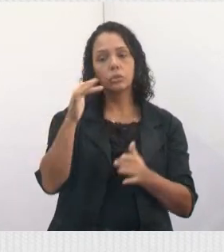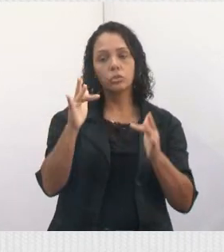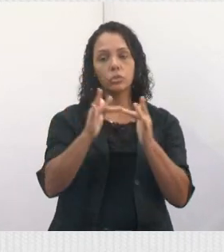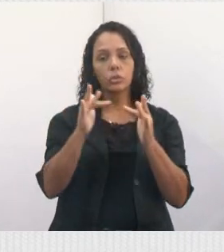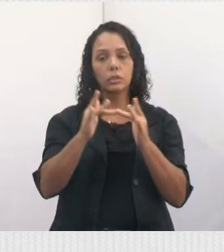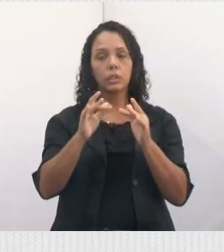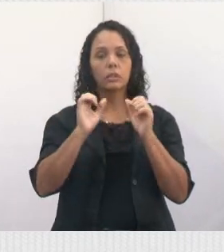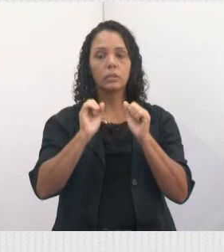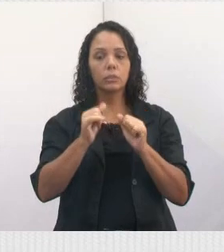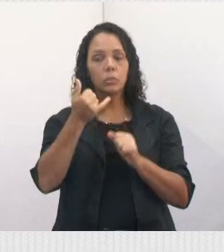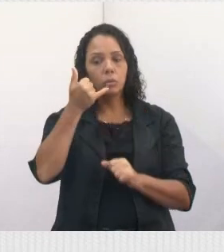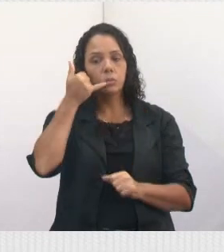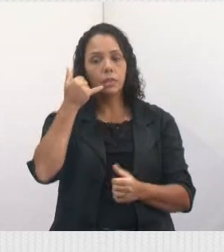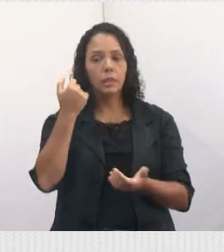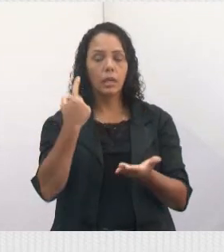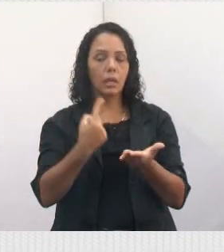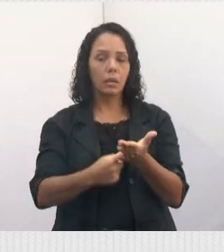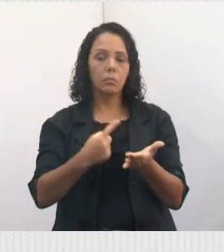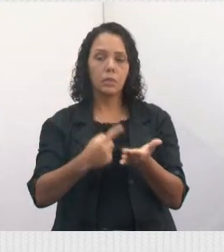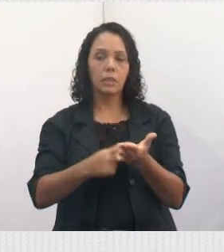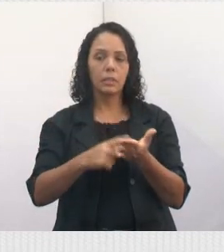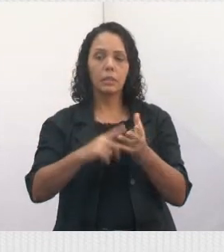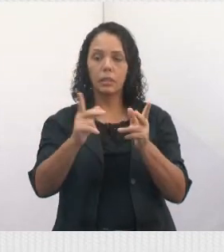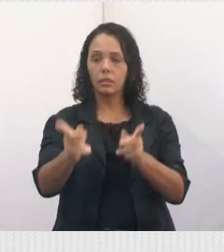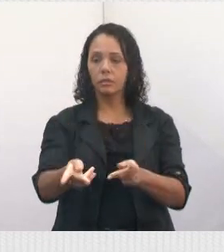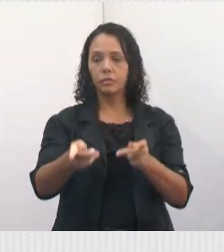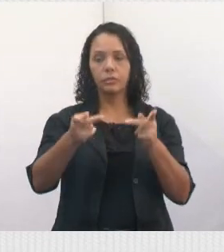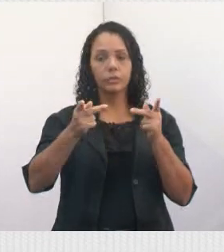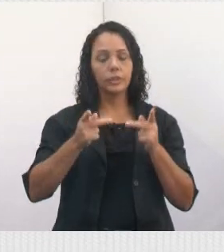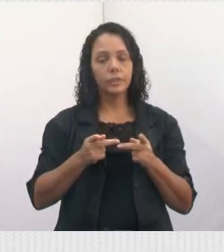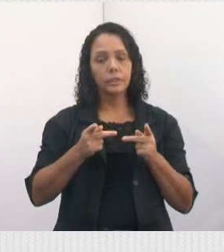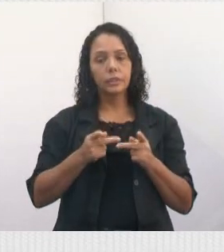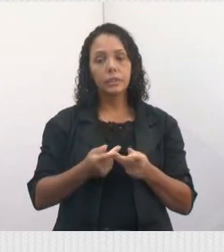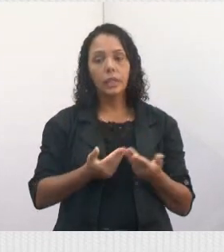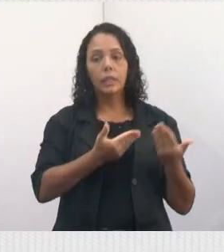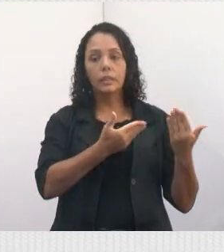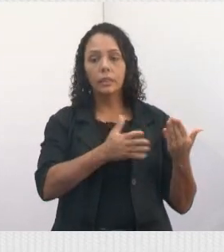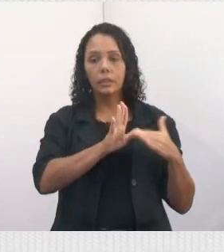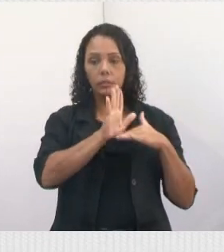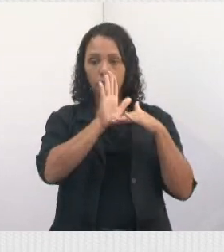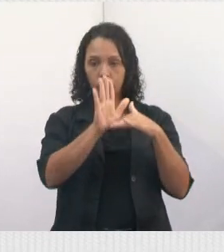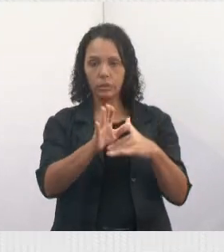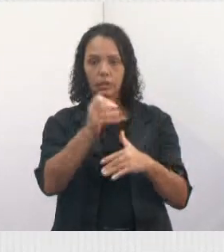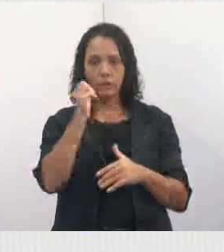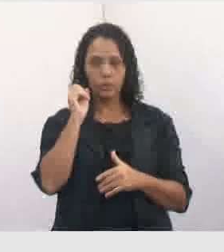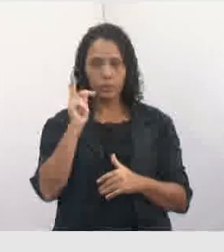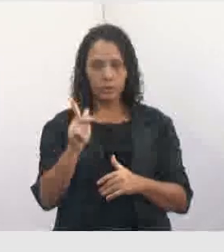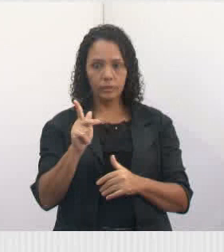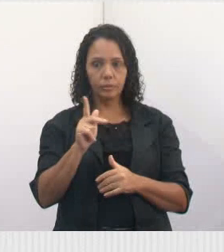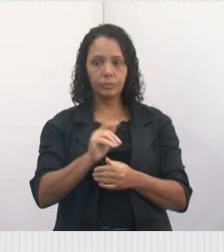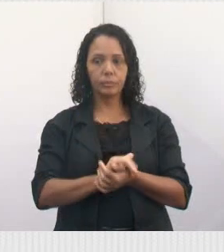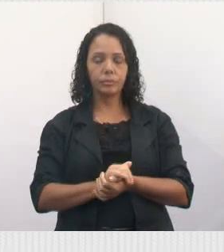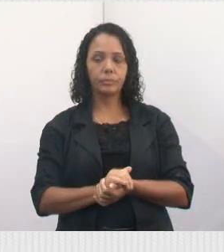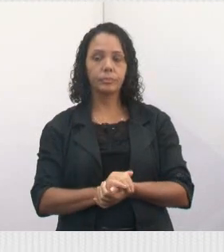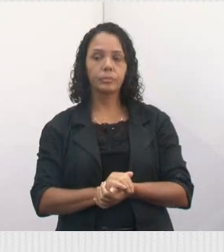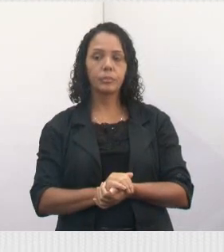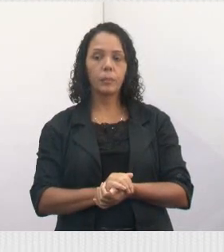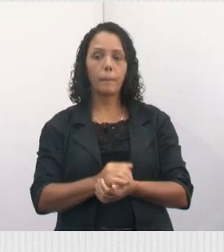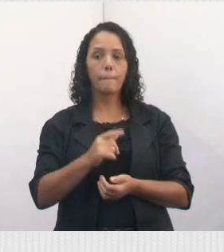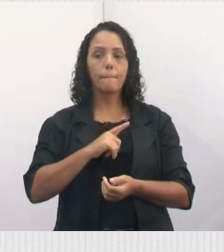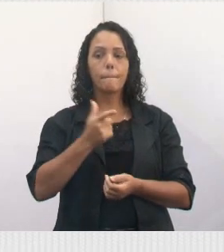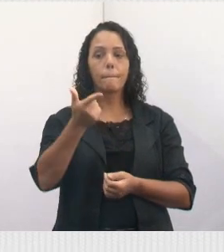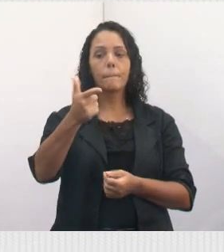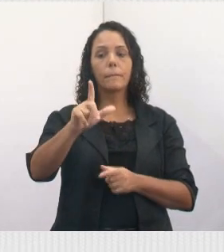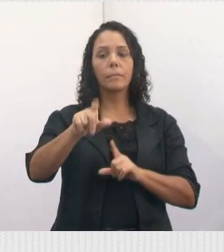entrando, para estar marcando de lhe ver os animais, visitar, né? E a Cláudia vai receber o efeito, tá bom? Tá bom. Tem um outro